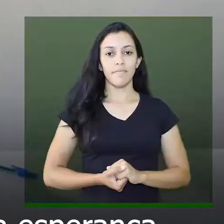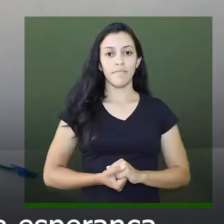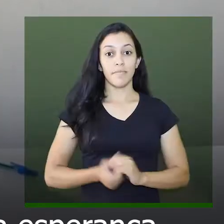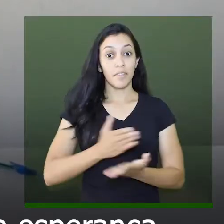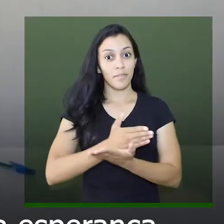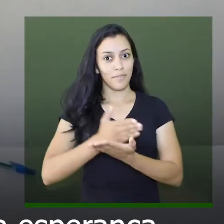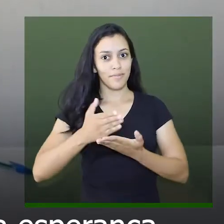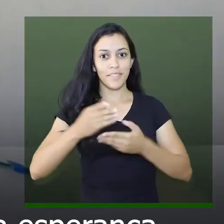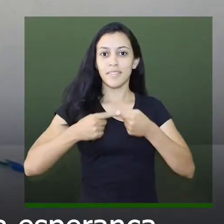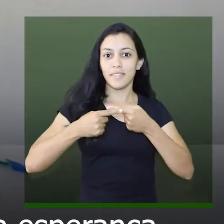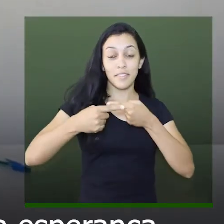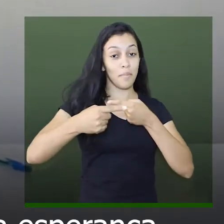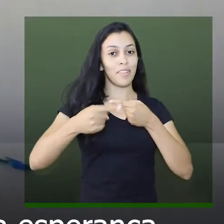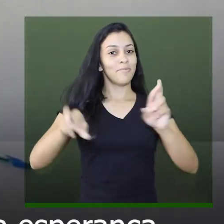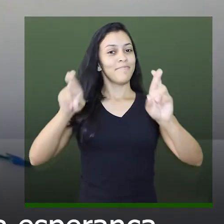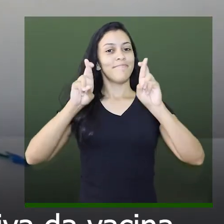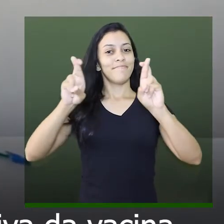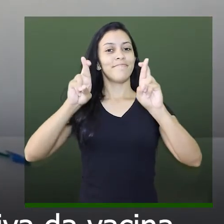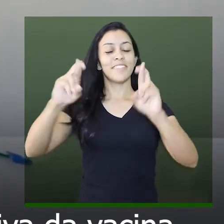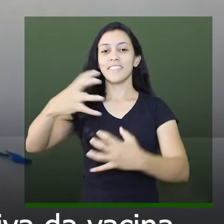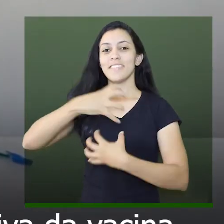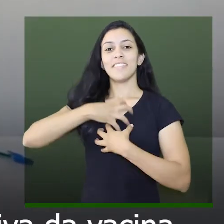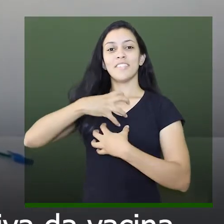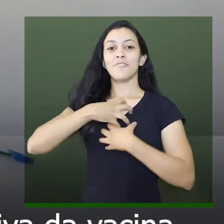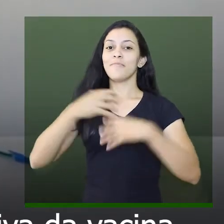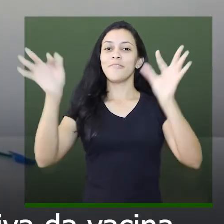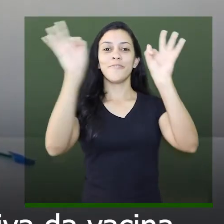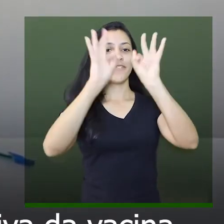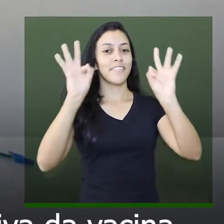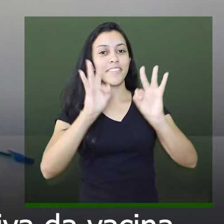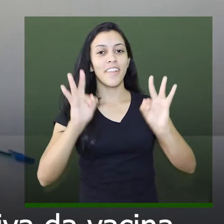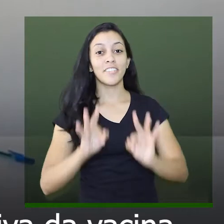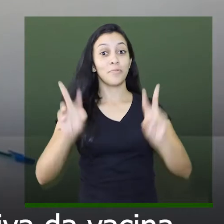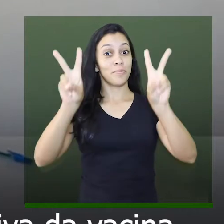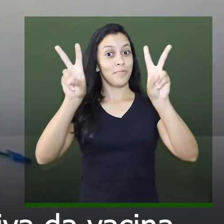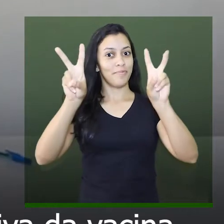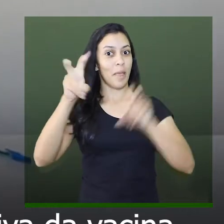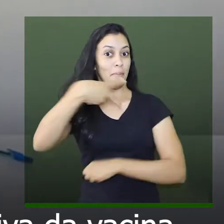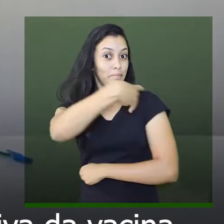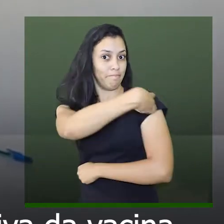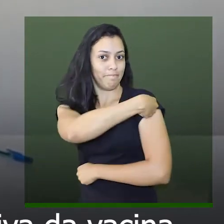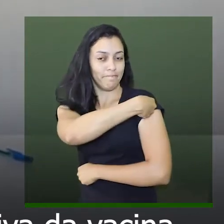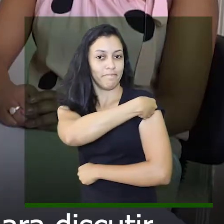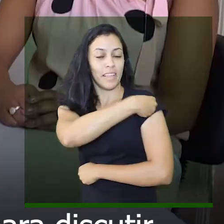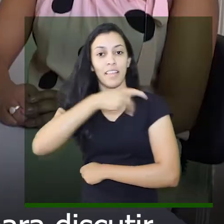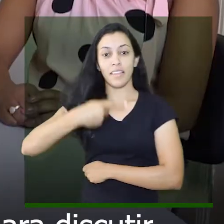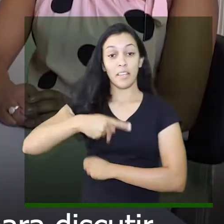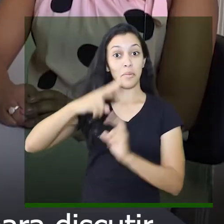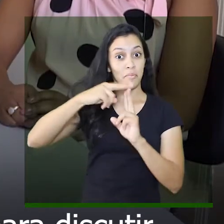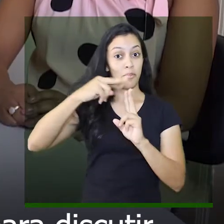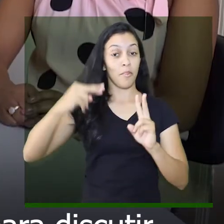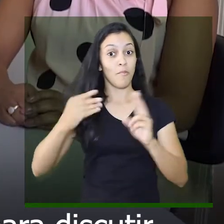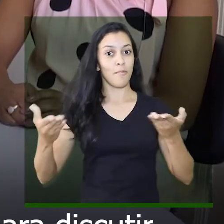Começamos essa semana com muita esperança e muita alegria em relação à perspectiva da vacina e